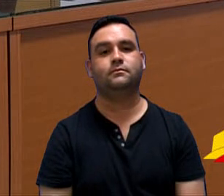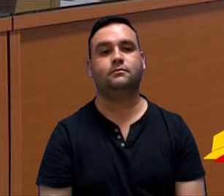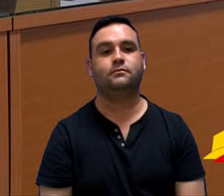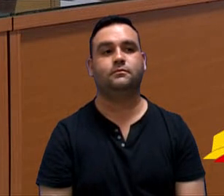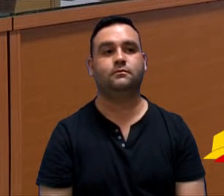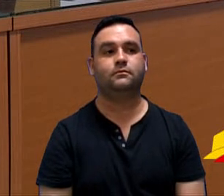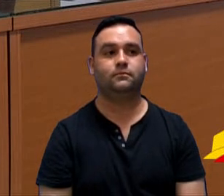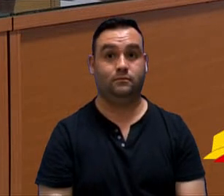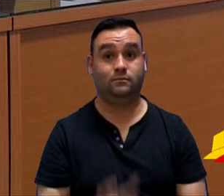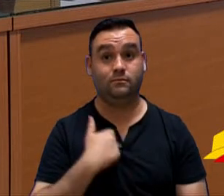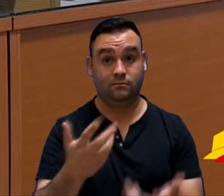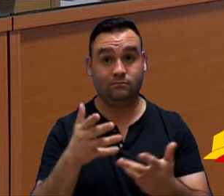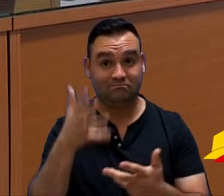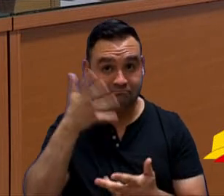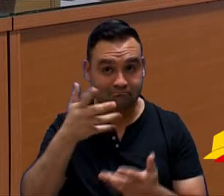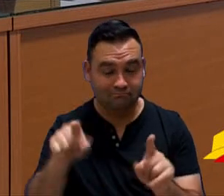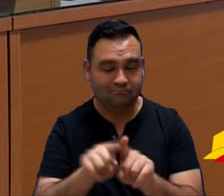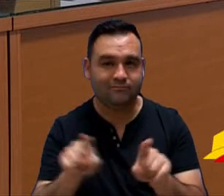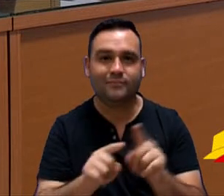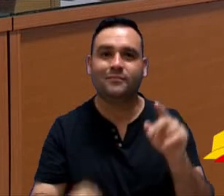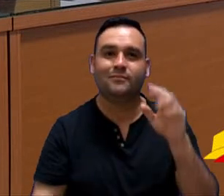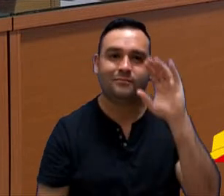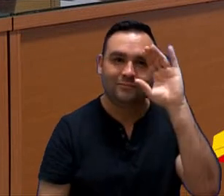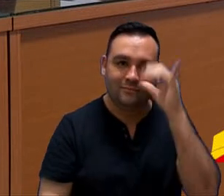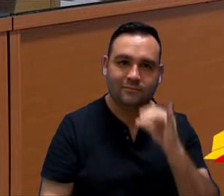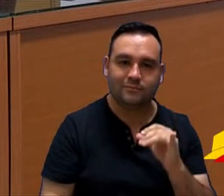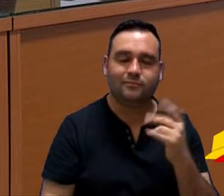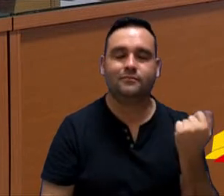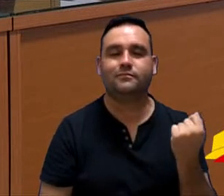Fica aí também, que eu quero que você fale. Vereador Iara,